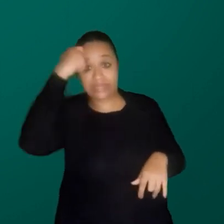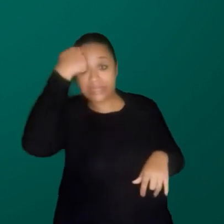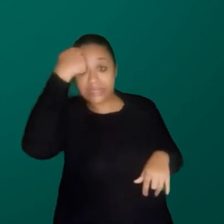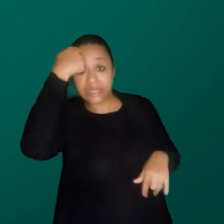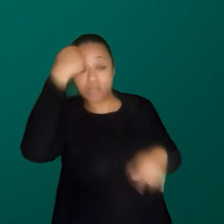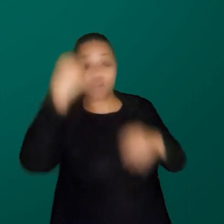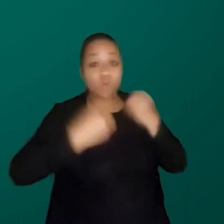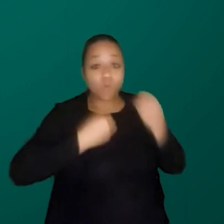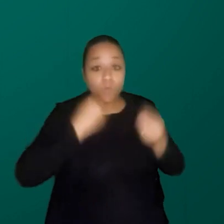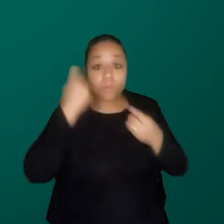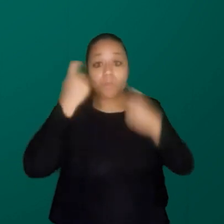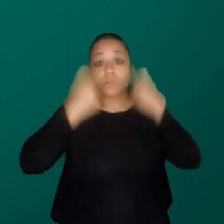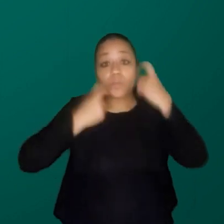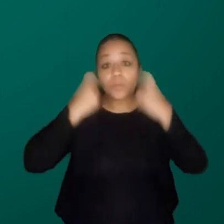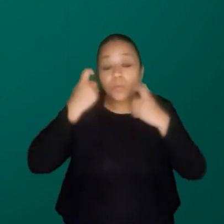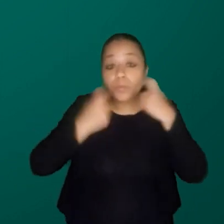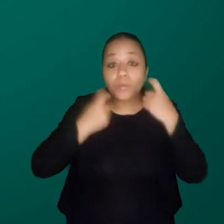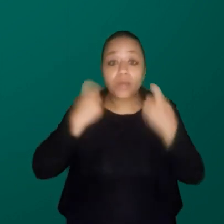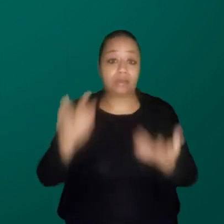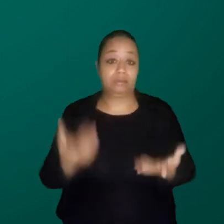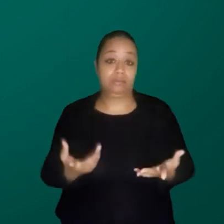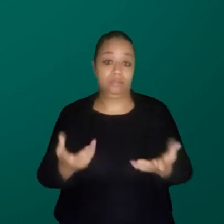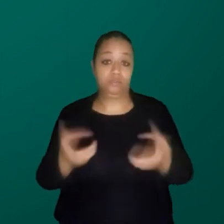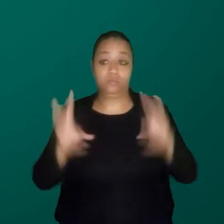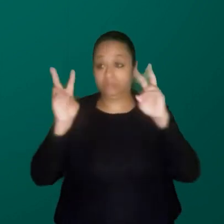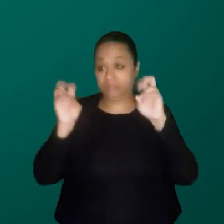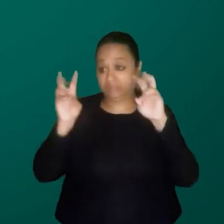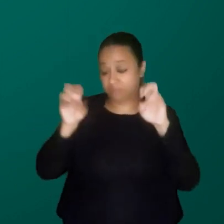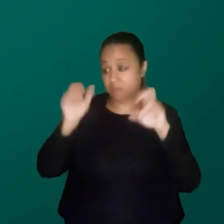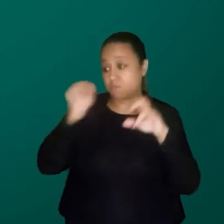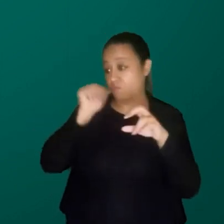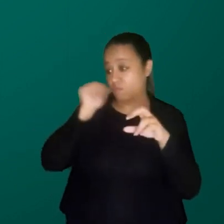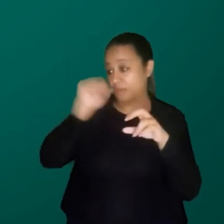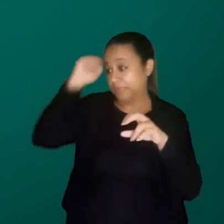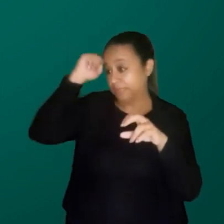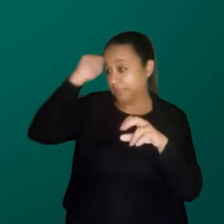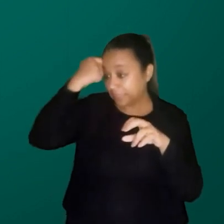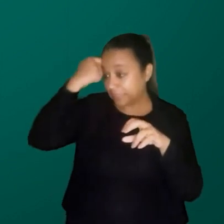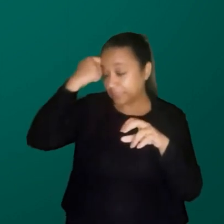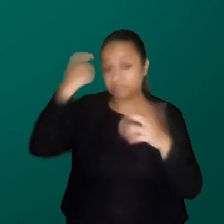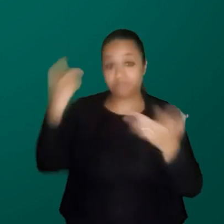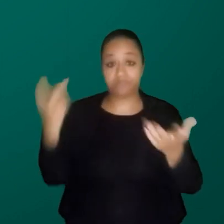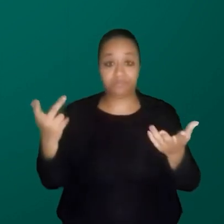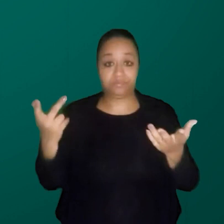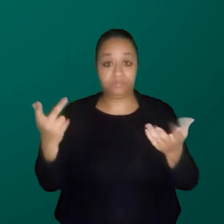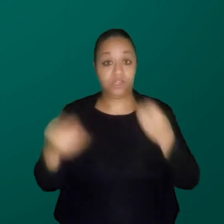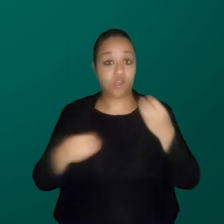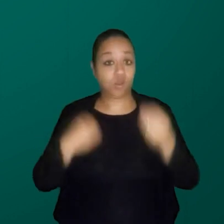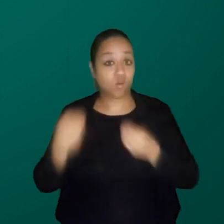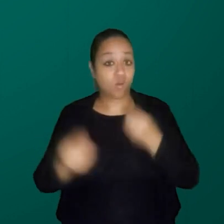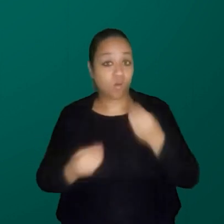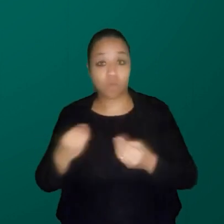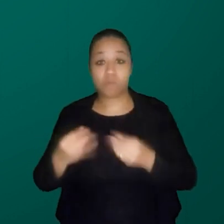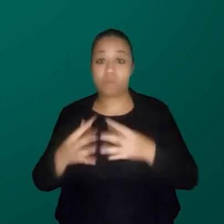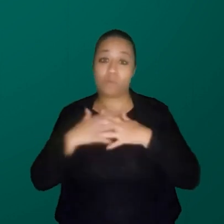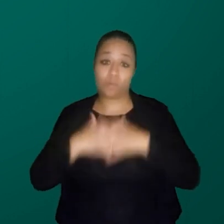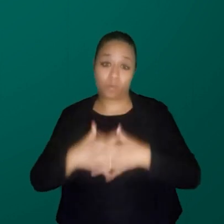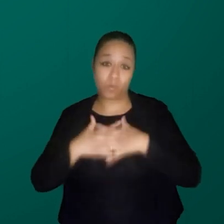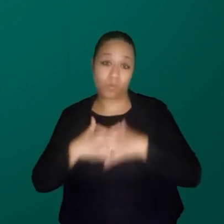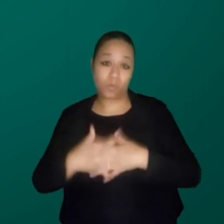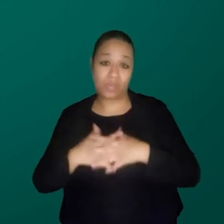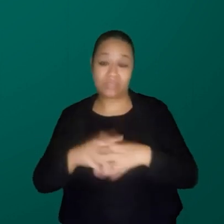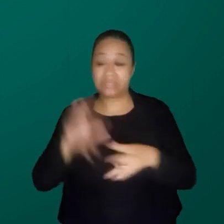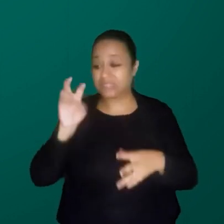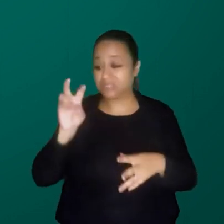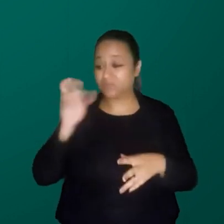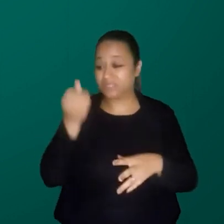preocupadas com o tema mulheres negras, a gente chega num dado que é um pouco complicado, porque nós somos 56